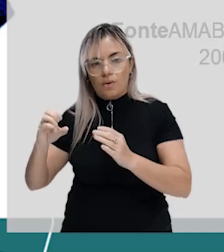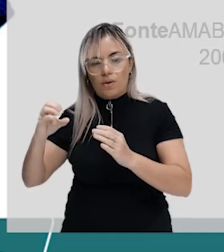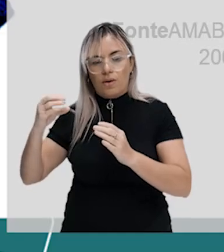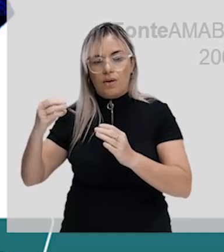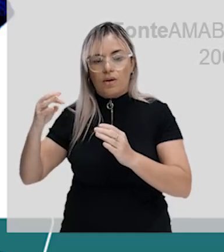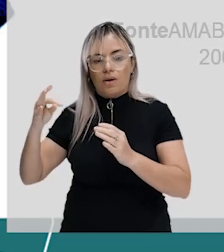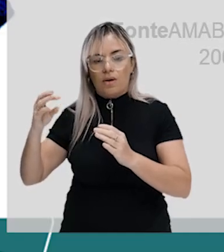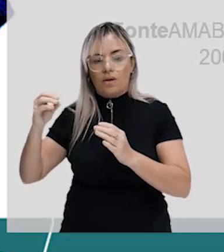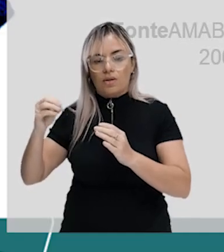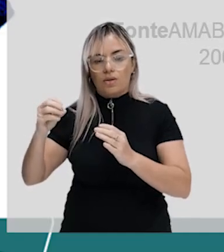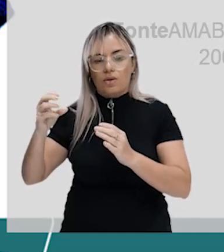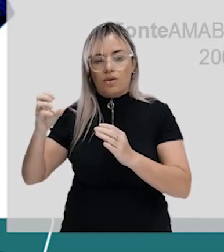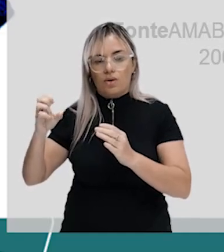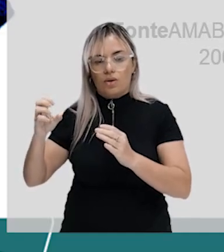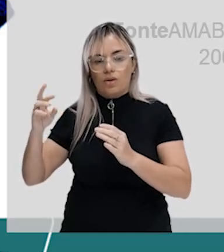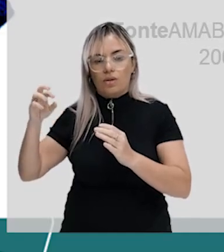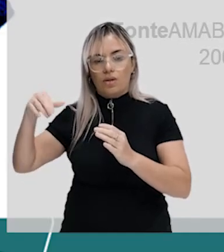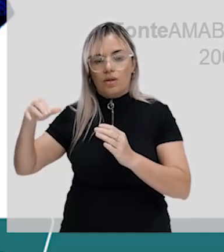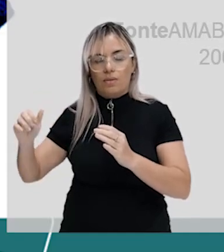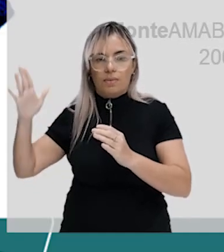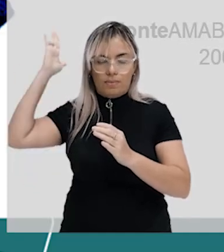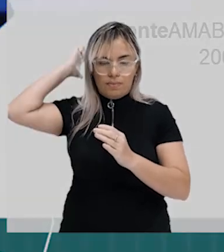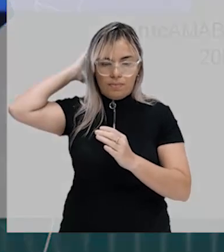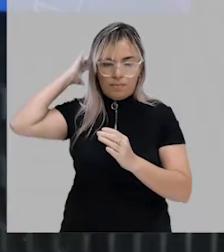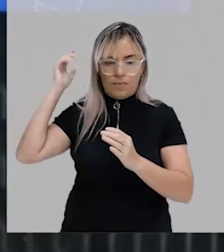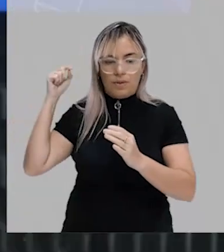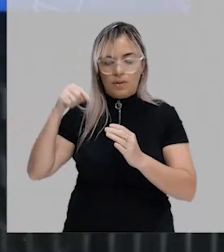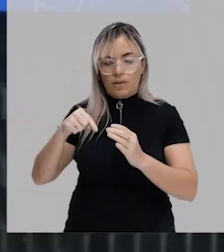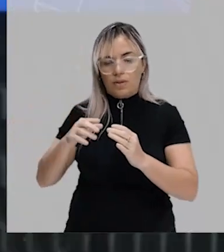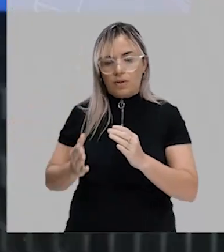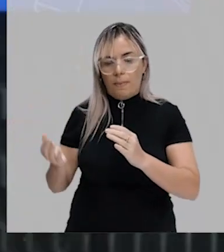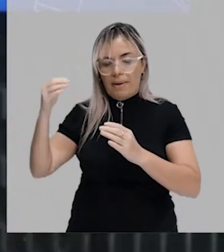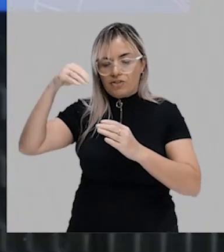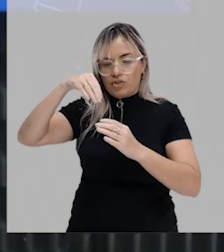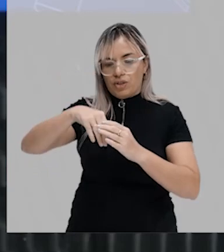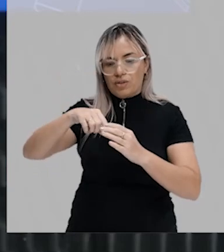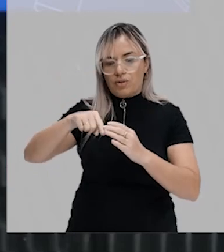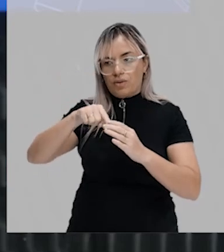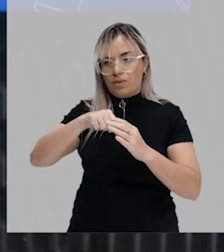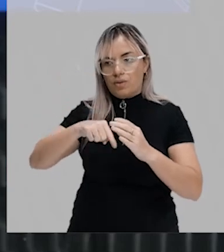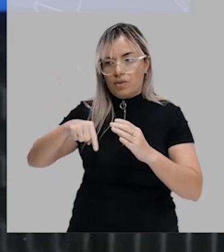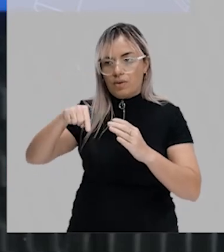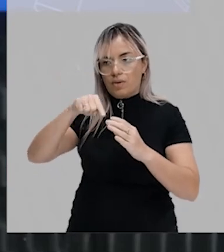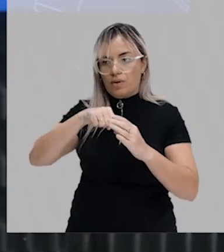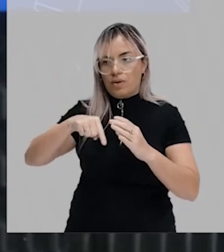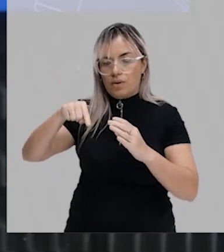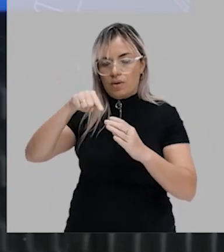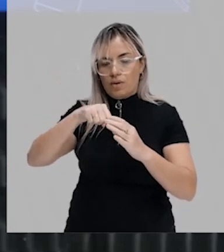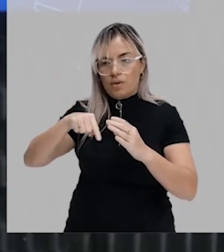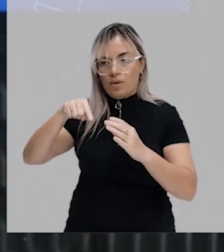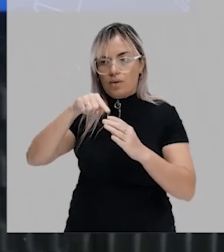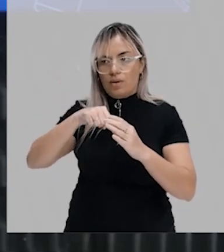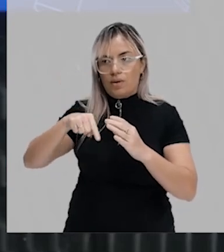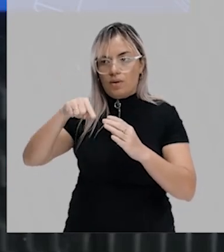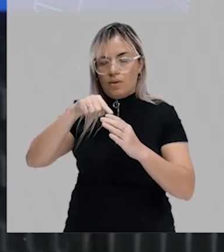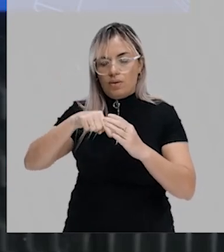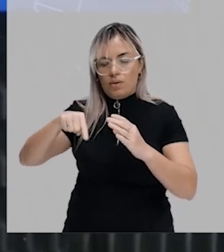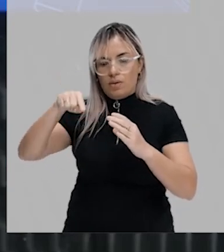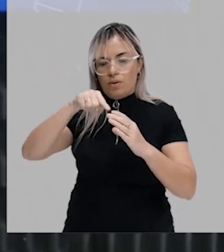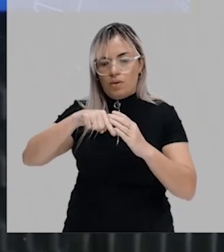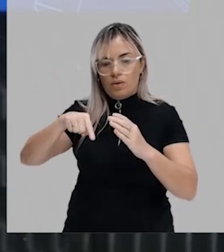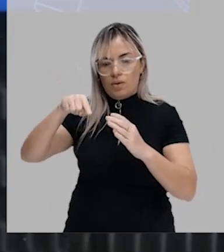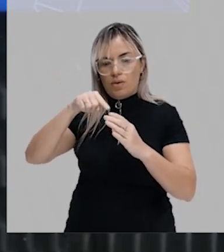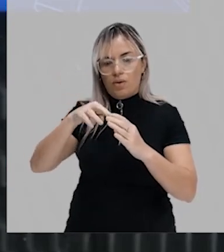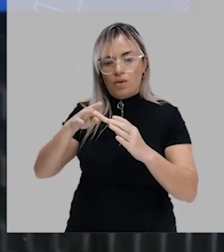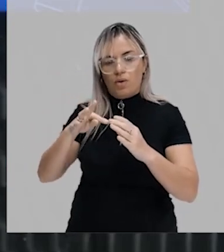ectoderma dorsal, porque fica no dorso do embrião, mas internamente nós temos a, nós temos o tubo nervoso,